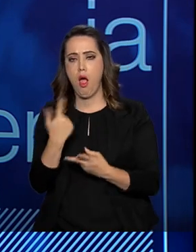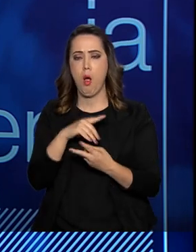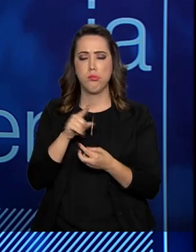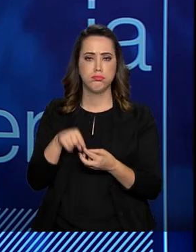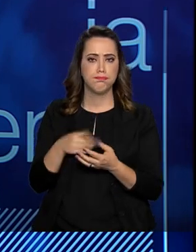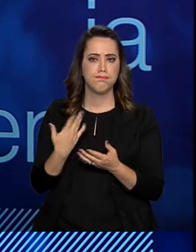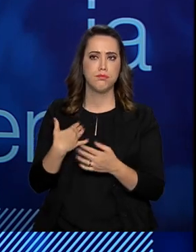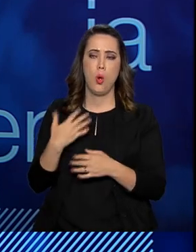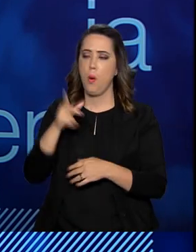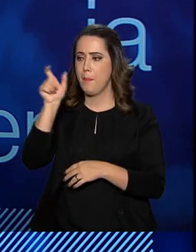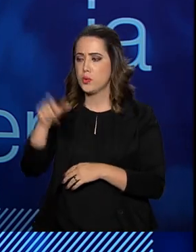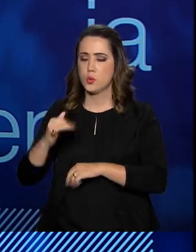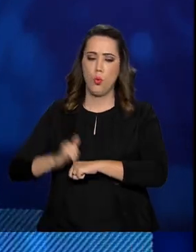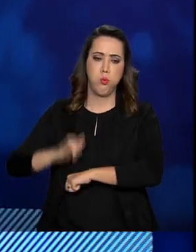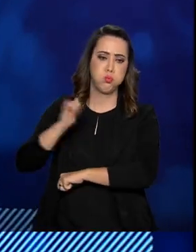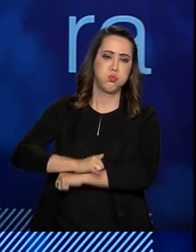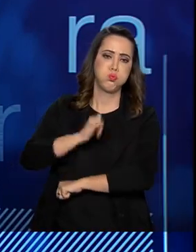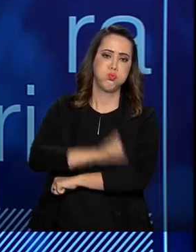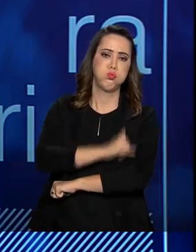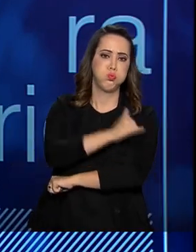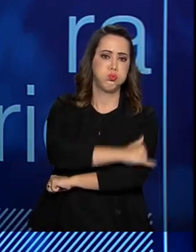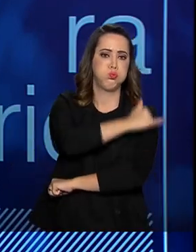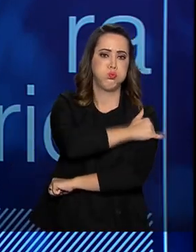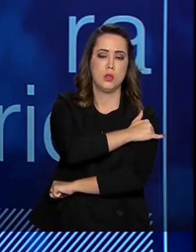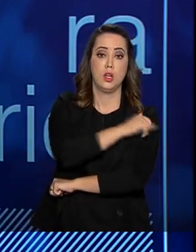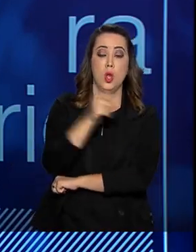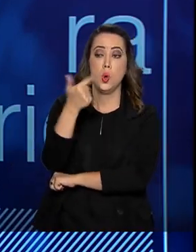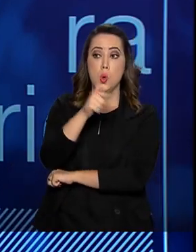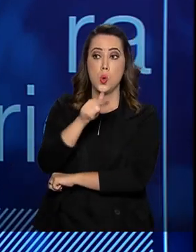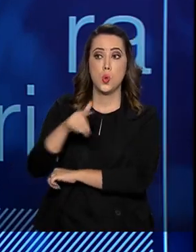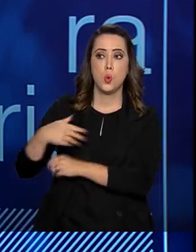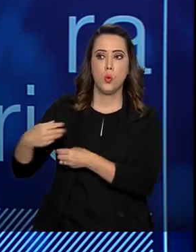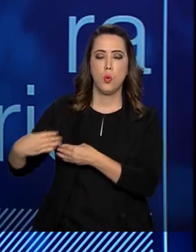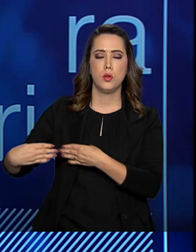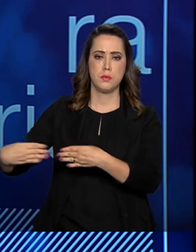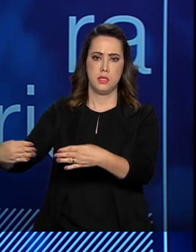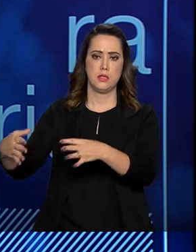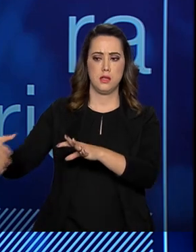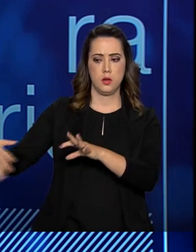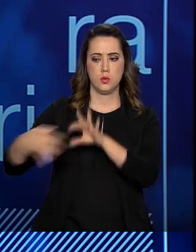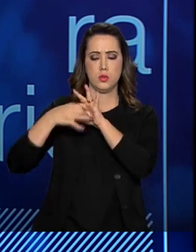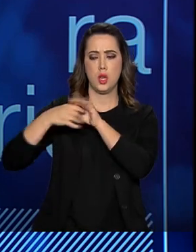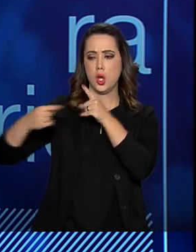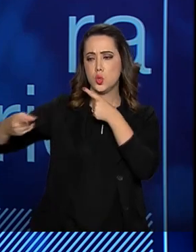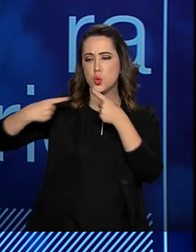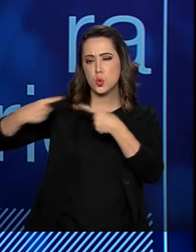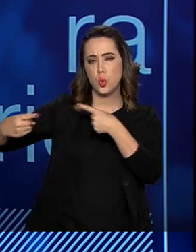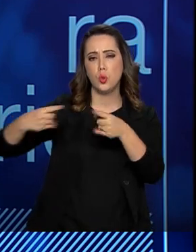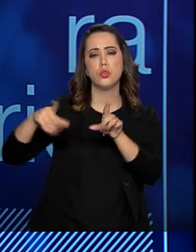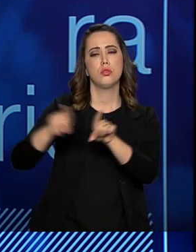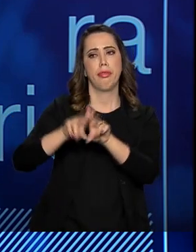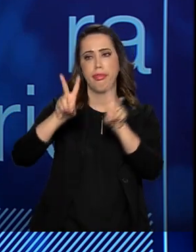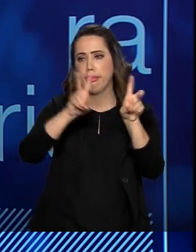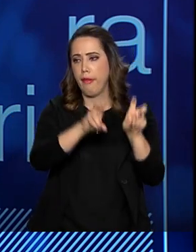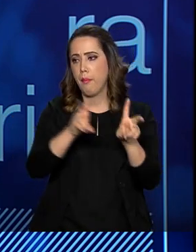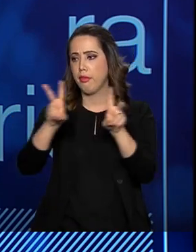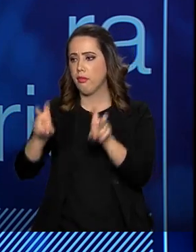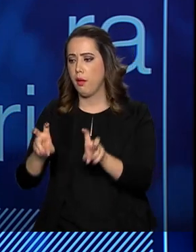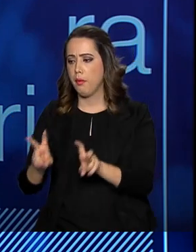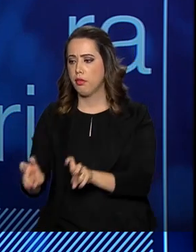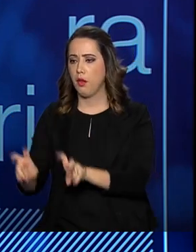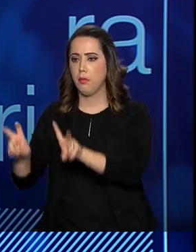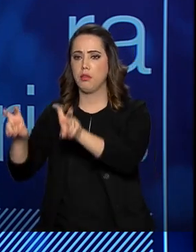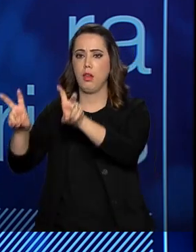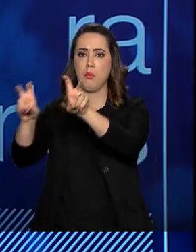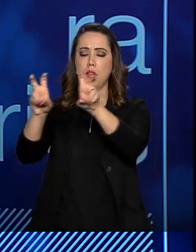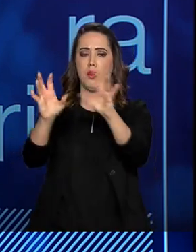na questão da obesidade, que nós temos relações com outras instituições que discutem também o tema em outras esferas